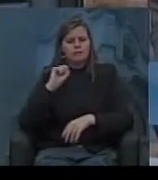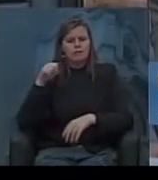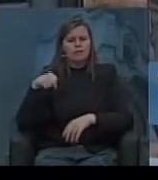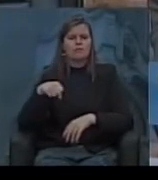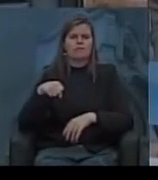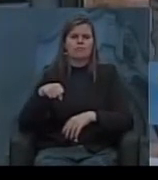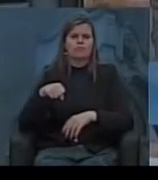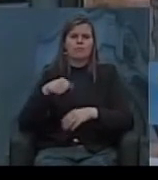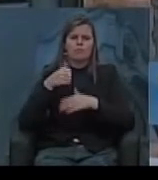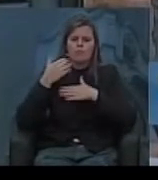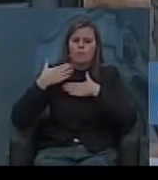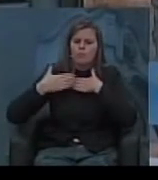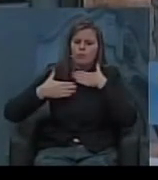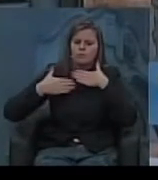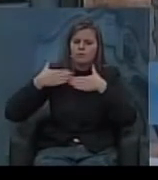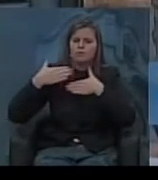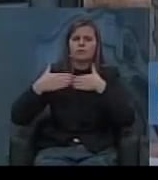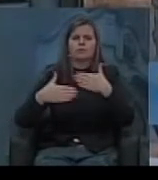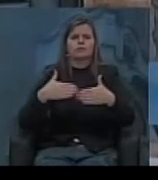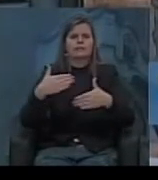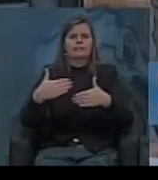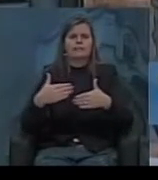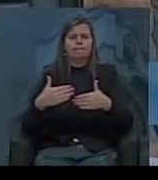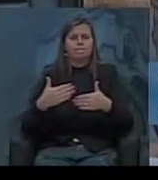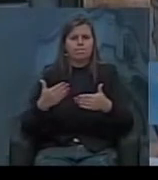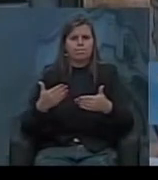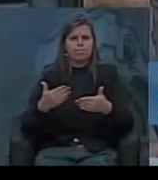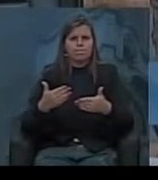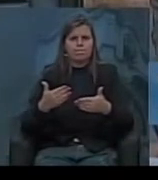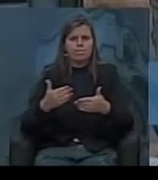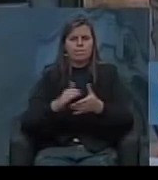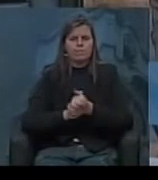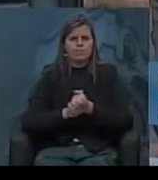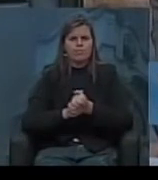processo de distribuição